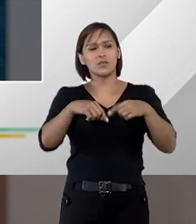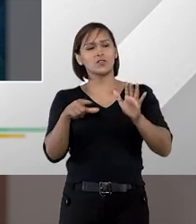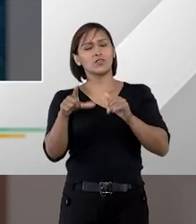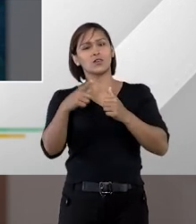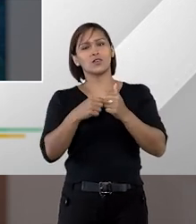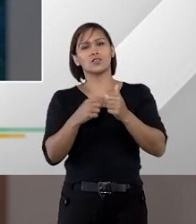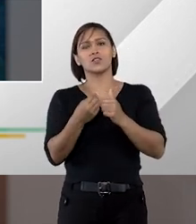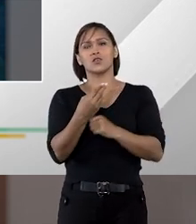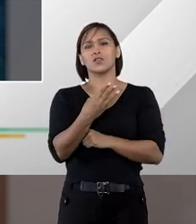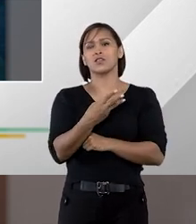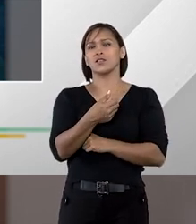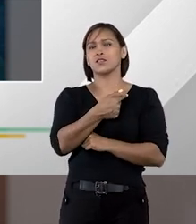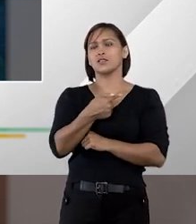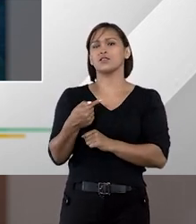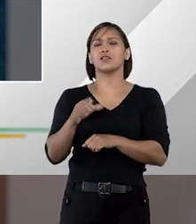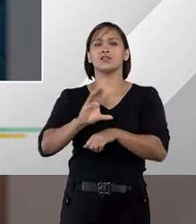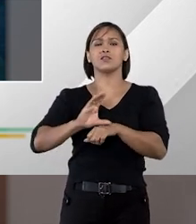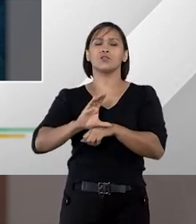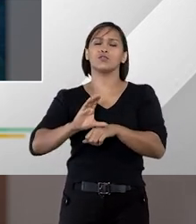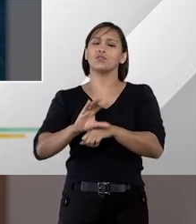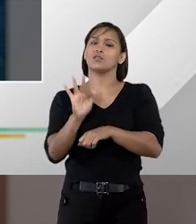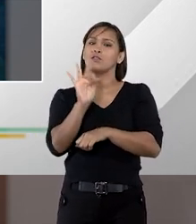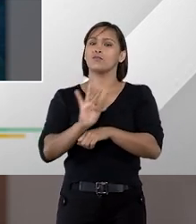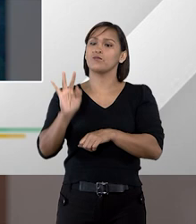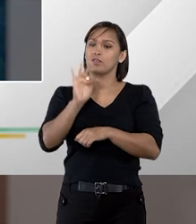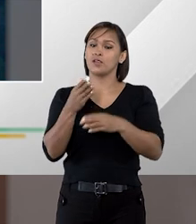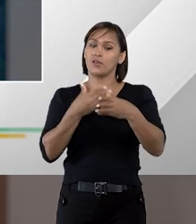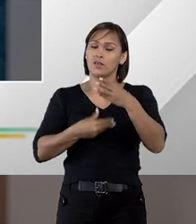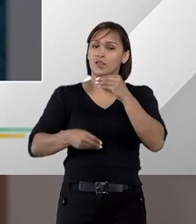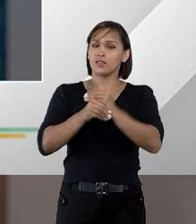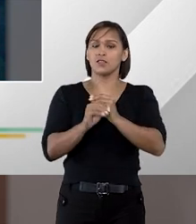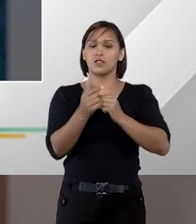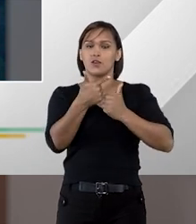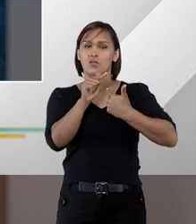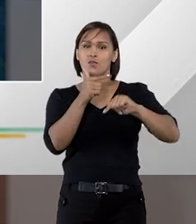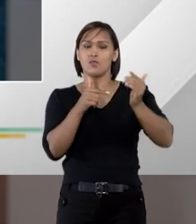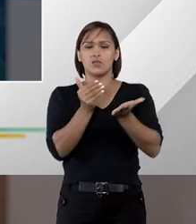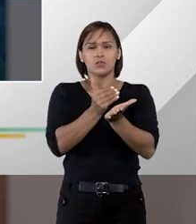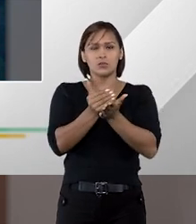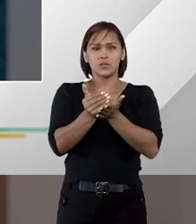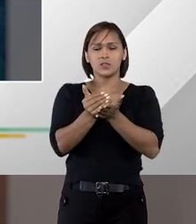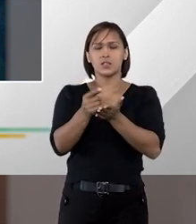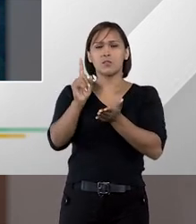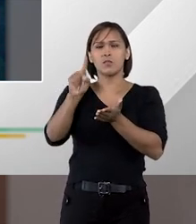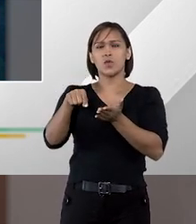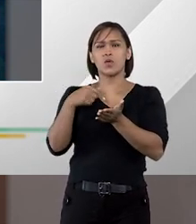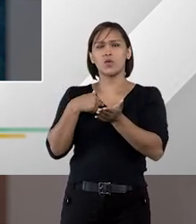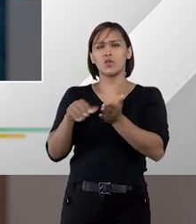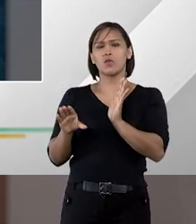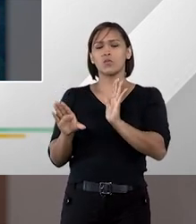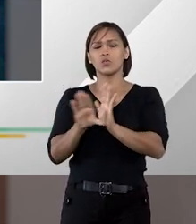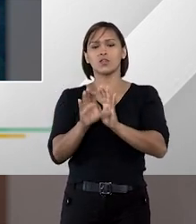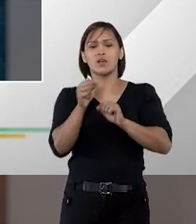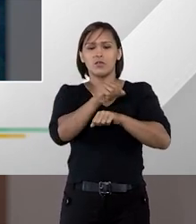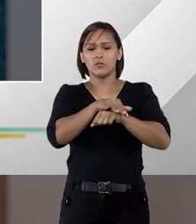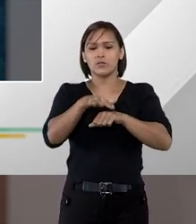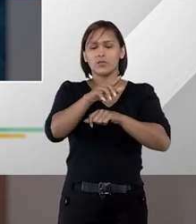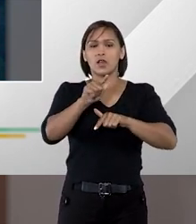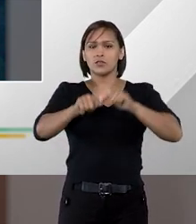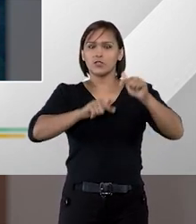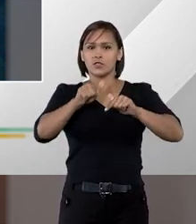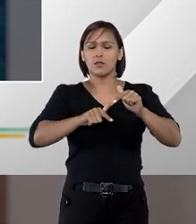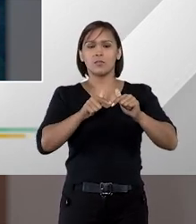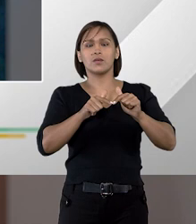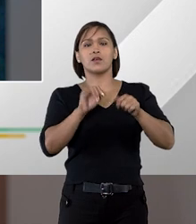já constam do artigo 37 da Constituição Federal e acrescenta outros princípios, como o da segregação de